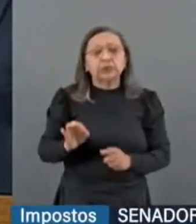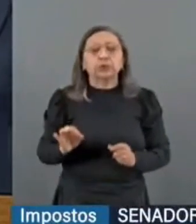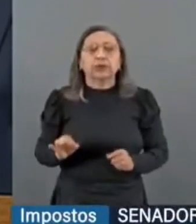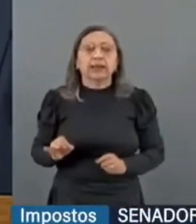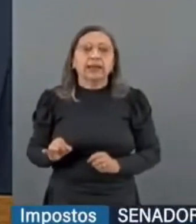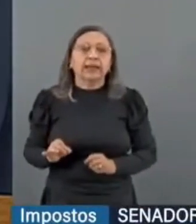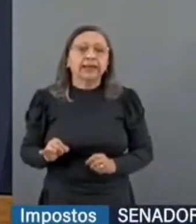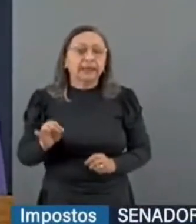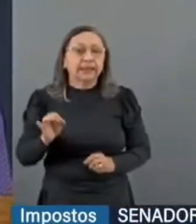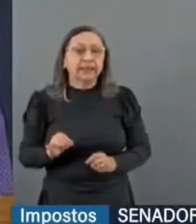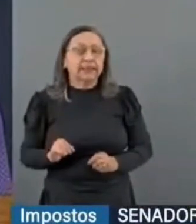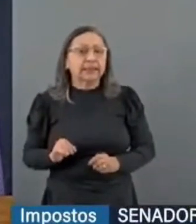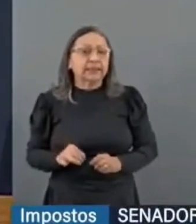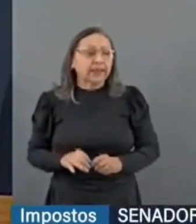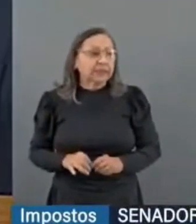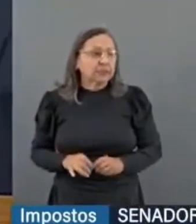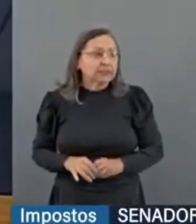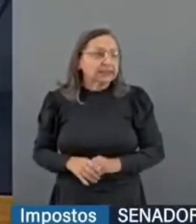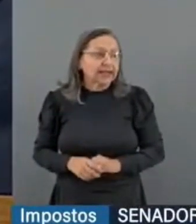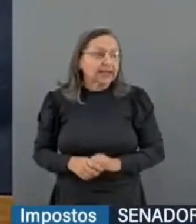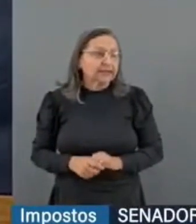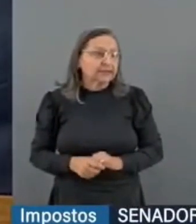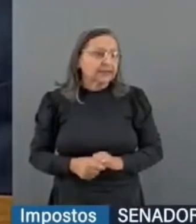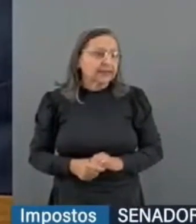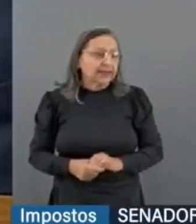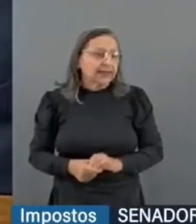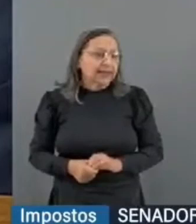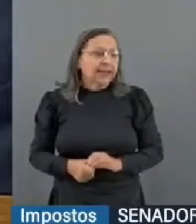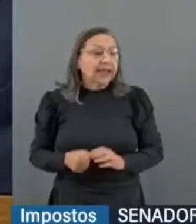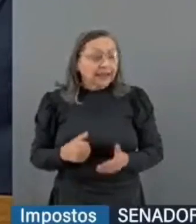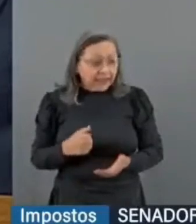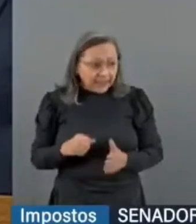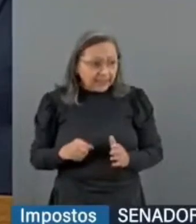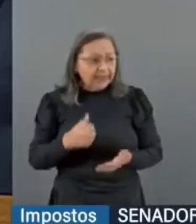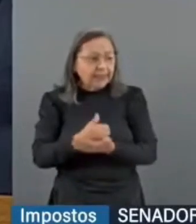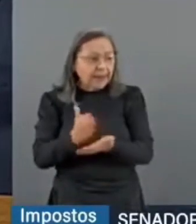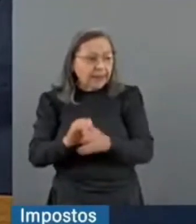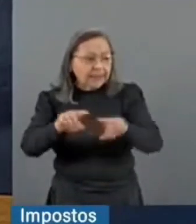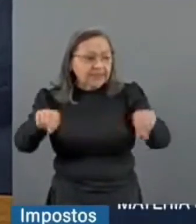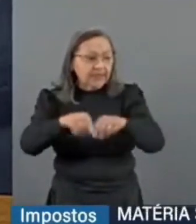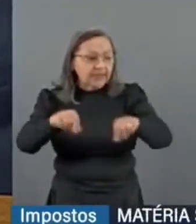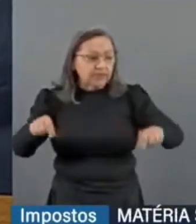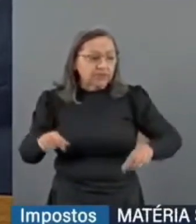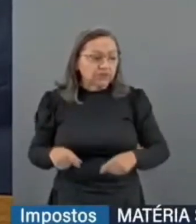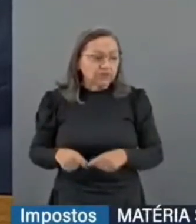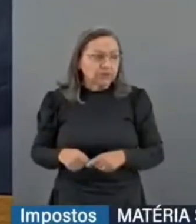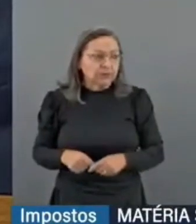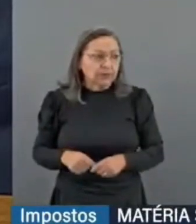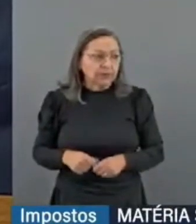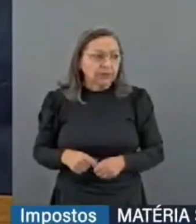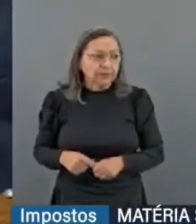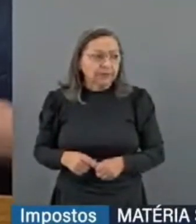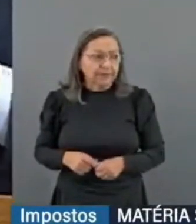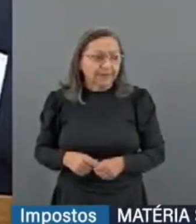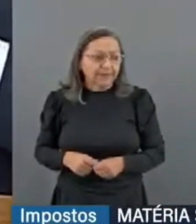demarcado para indígenas. Eles são, segundo o IBGE, menos de um milhão no nosso Brasil. Eles não produzem